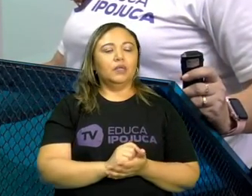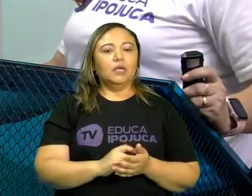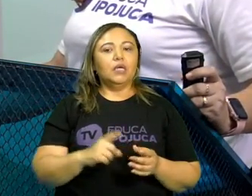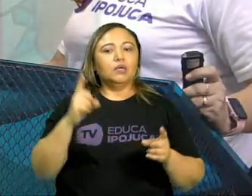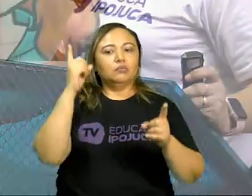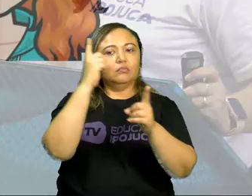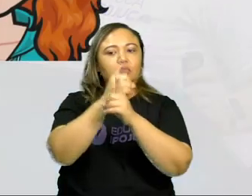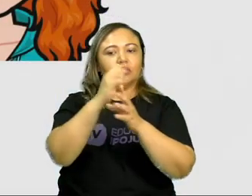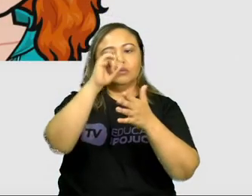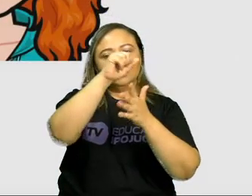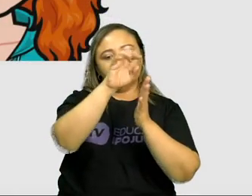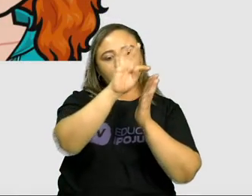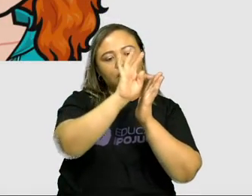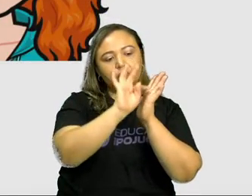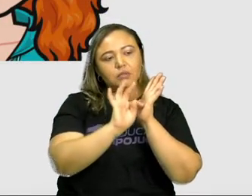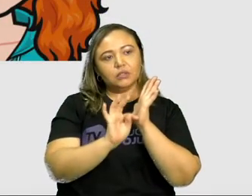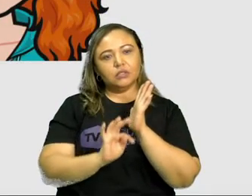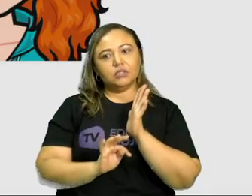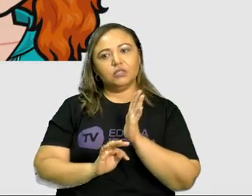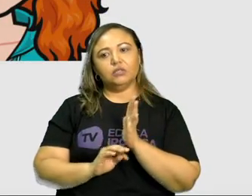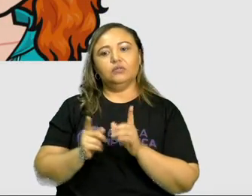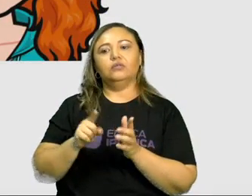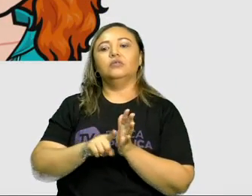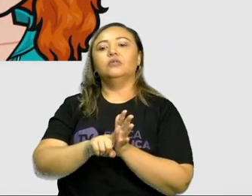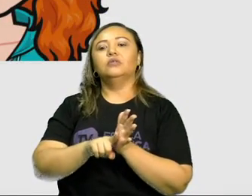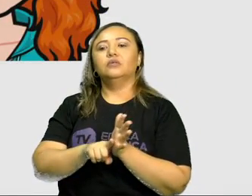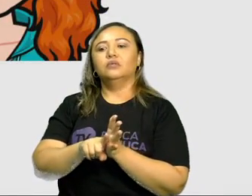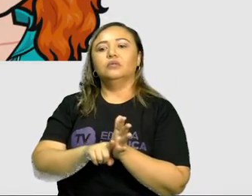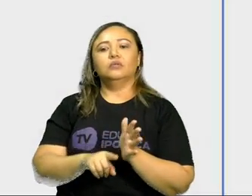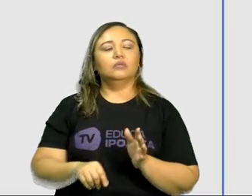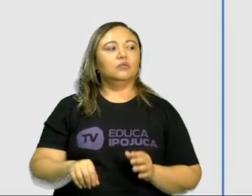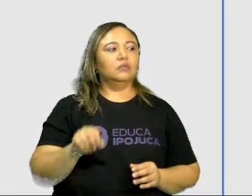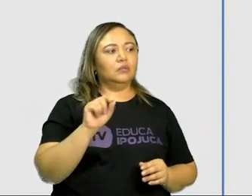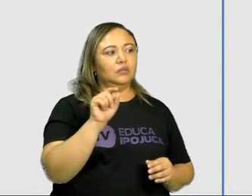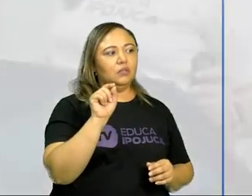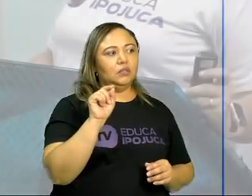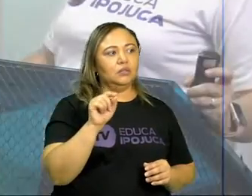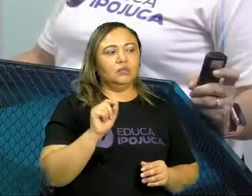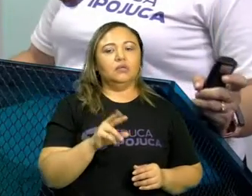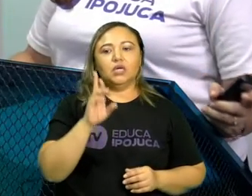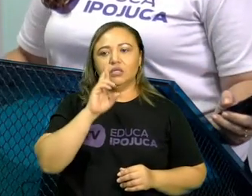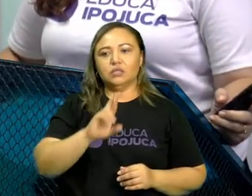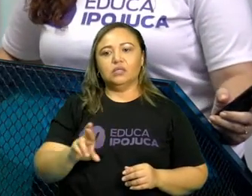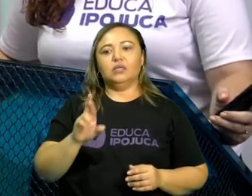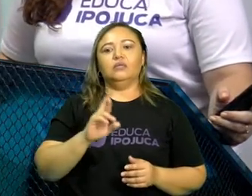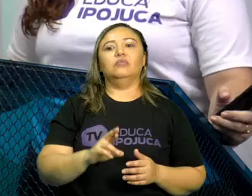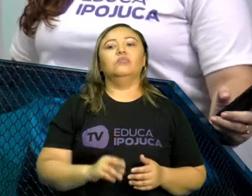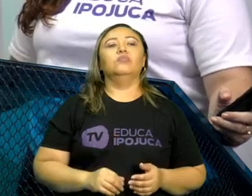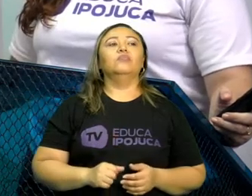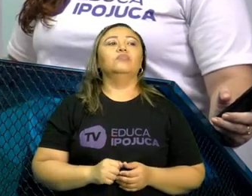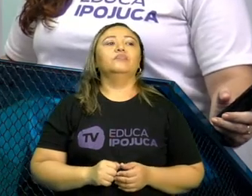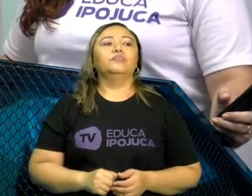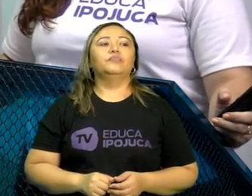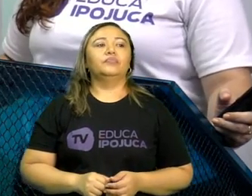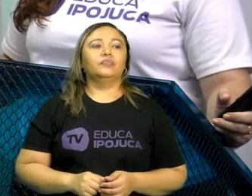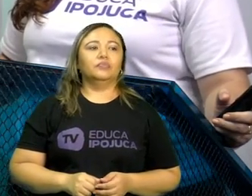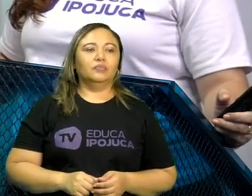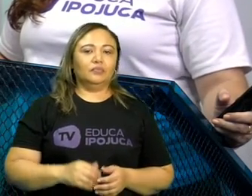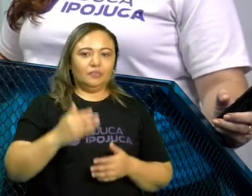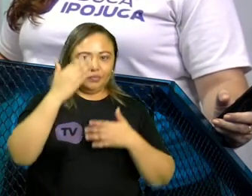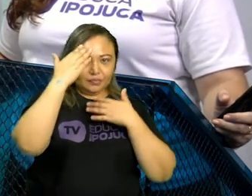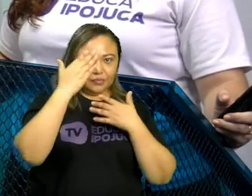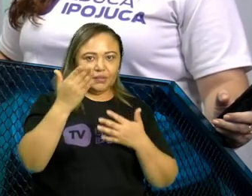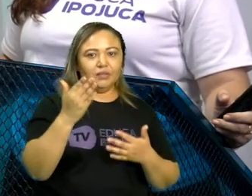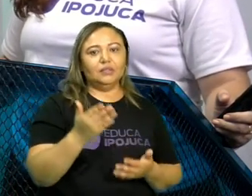Identifique no texto lido o resultado da pesquisa e a solução. Então, muito obrigada por mais